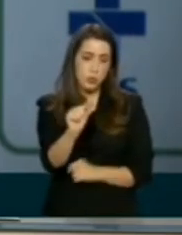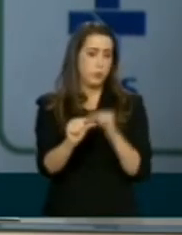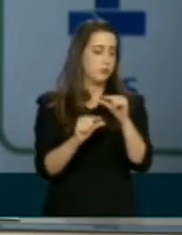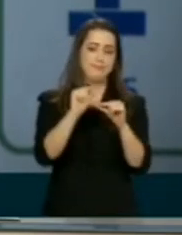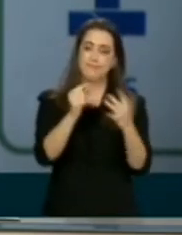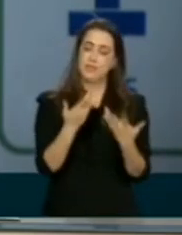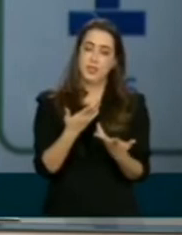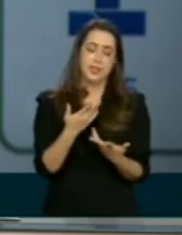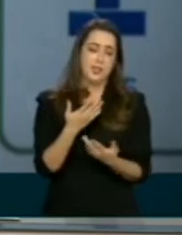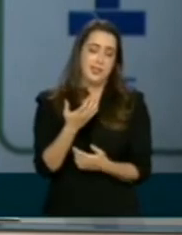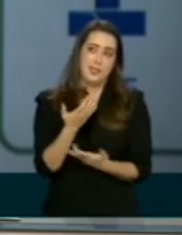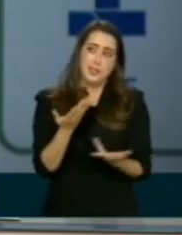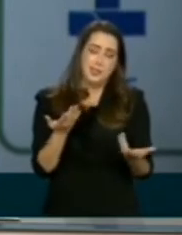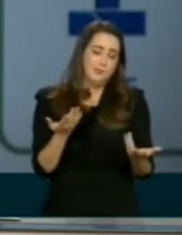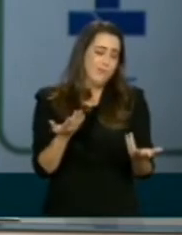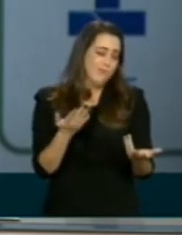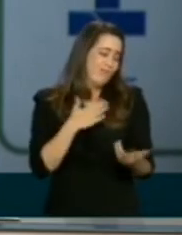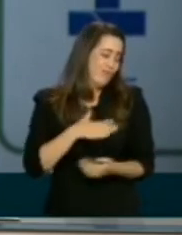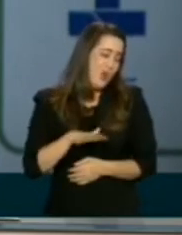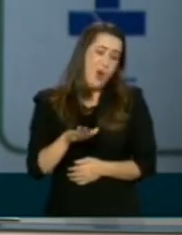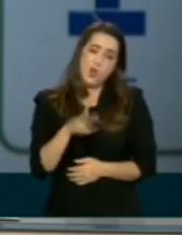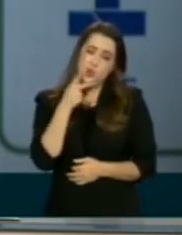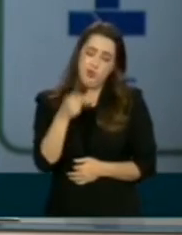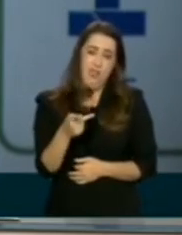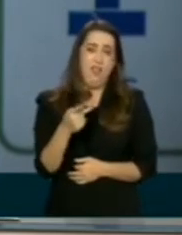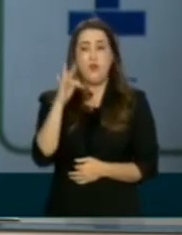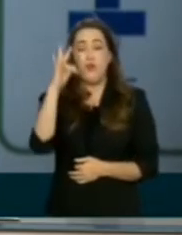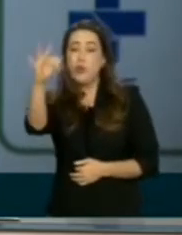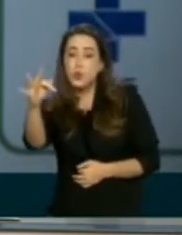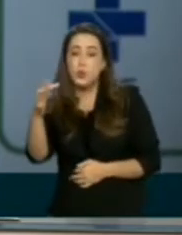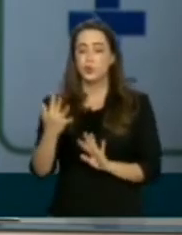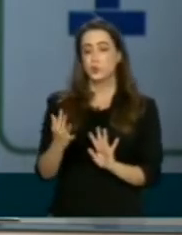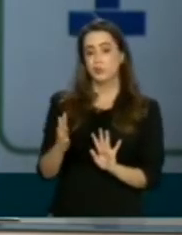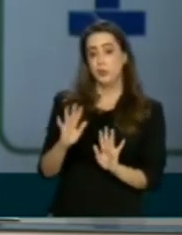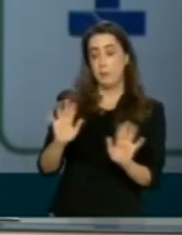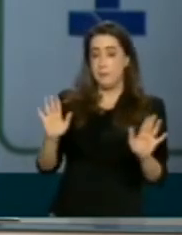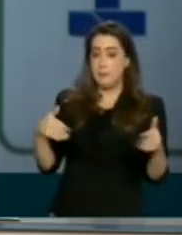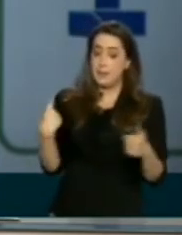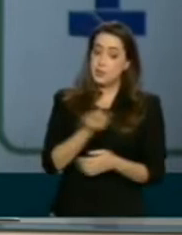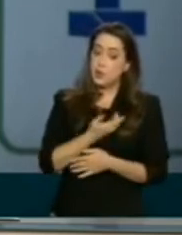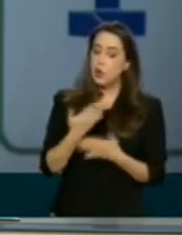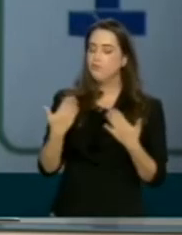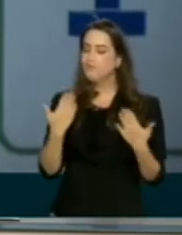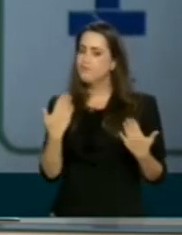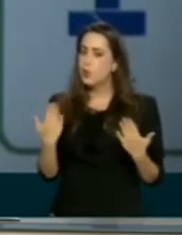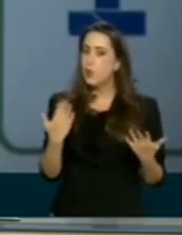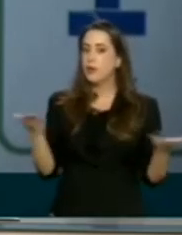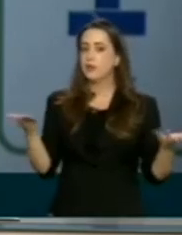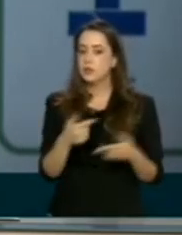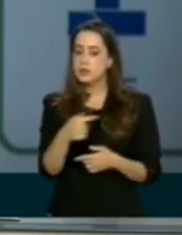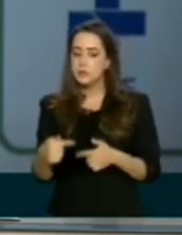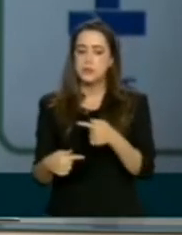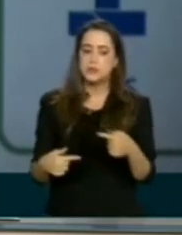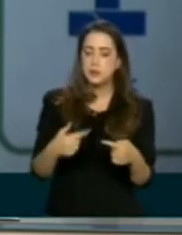Eu não gosto de fazer muito previsões, projeções com relação a isso, mas avaliamos a cada semana o